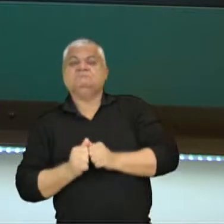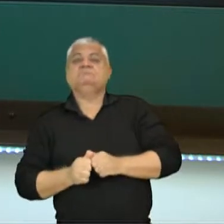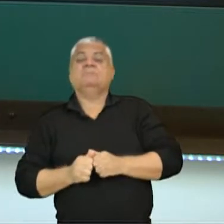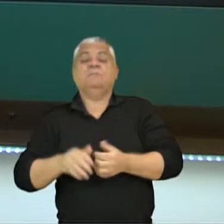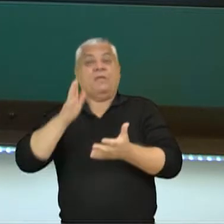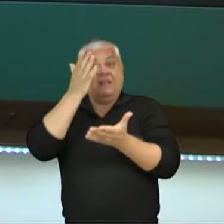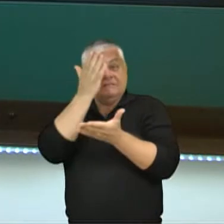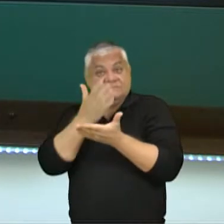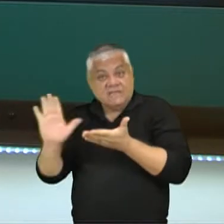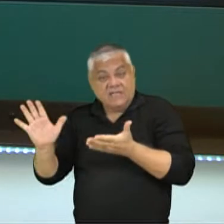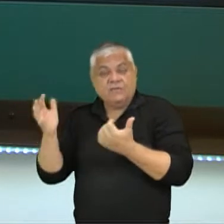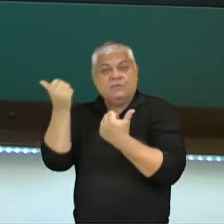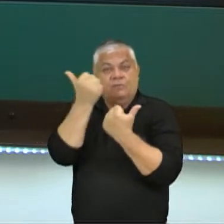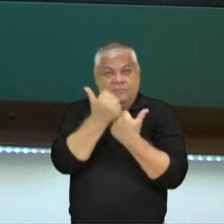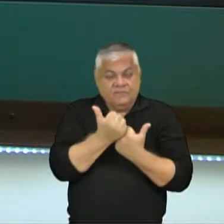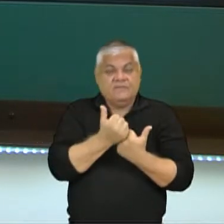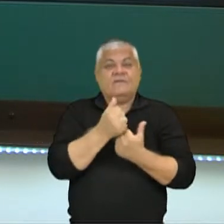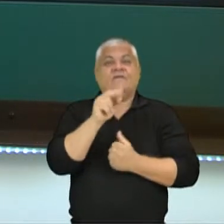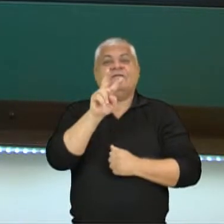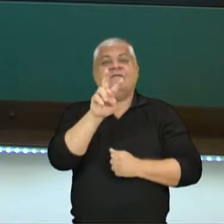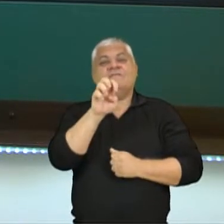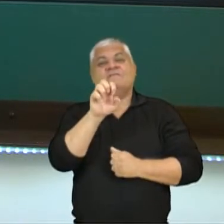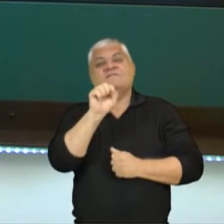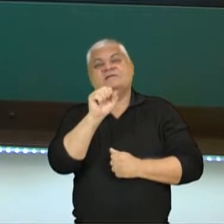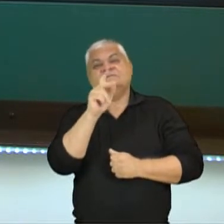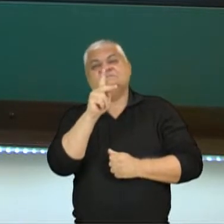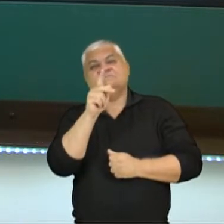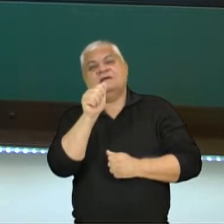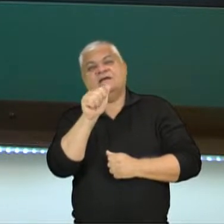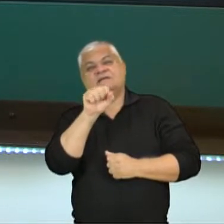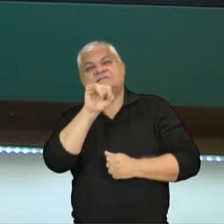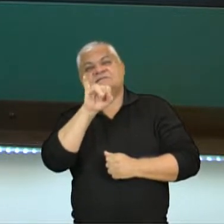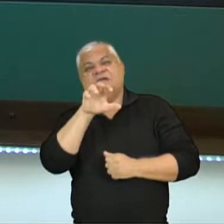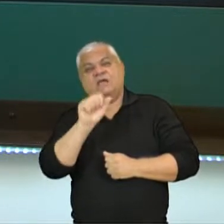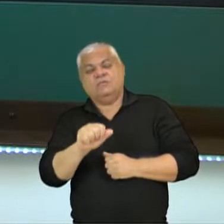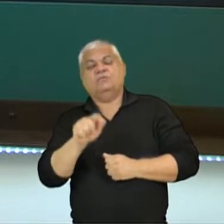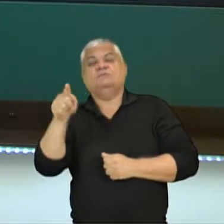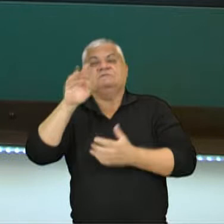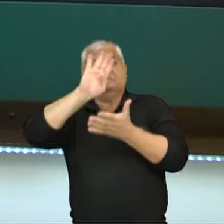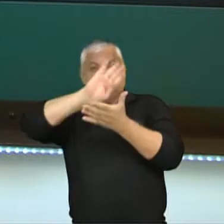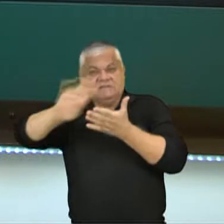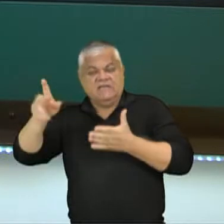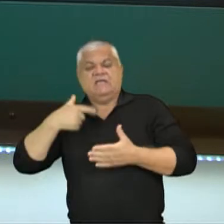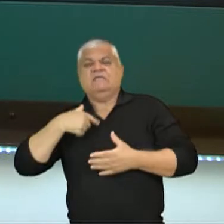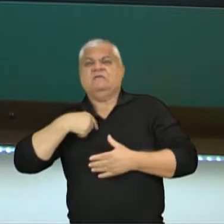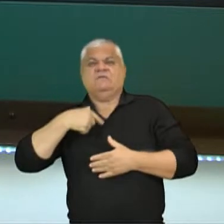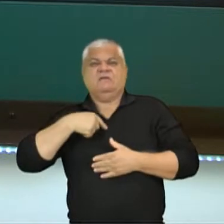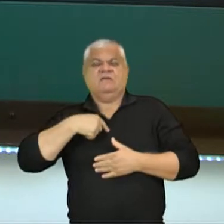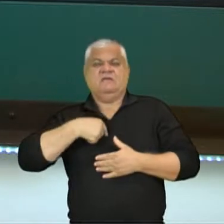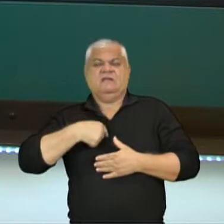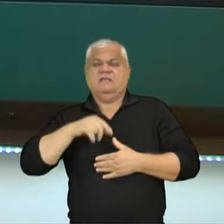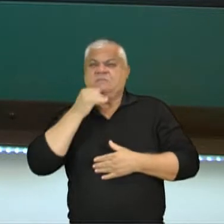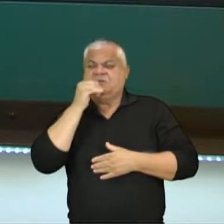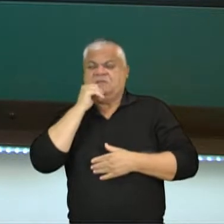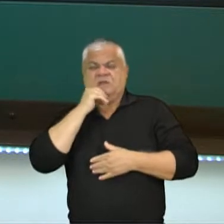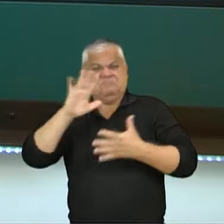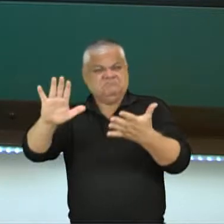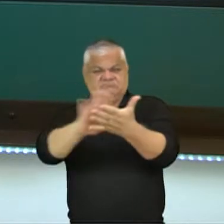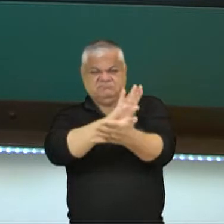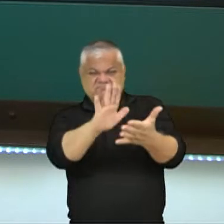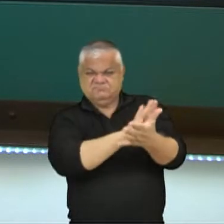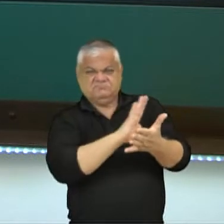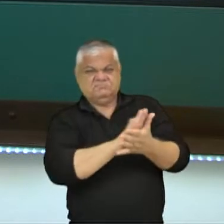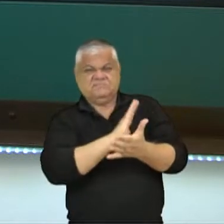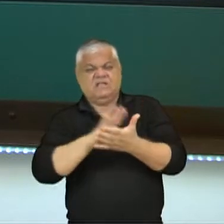na sequência, Vespasiano foi aquele que colocou o império novamente nos eixos, ele quis apagar toda a memória de Nero. O que ele fez? Ele destruiu essa cidade, essa